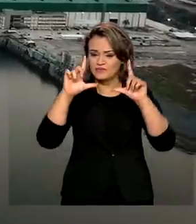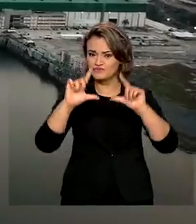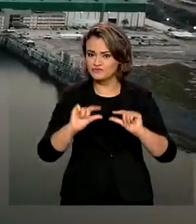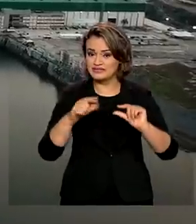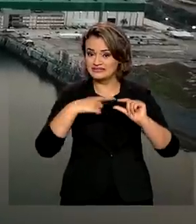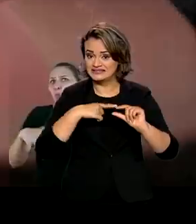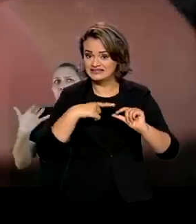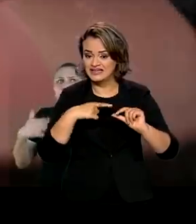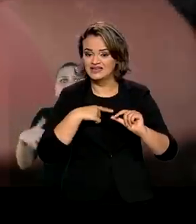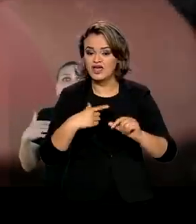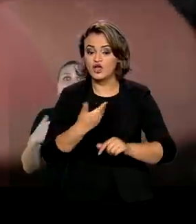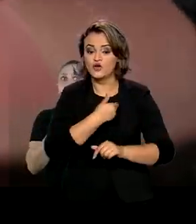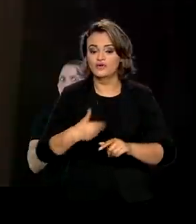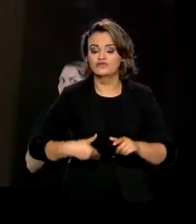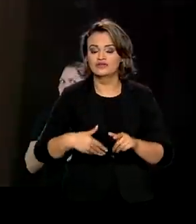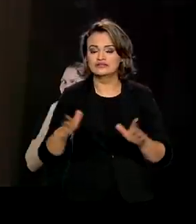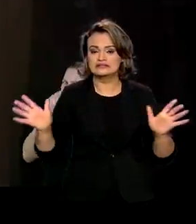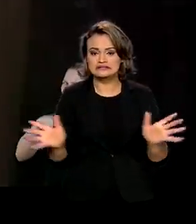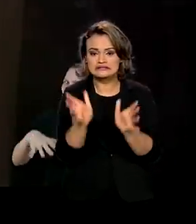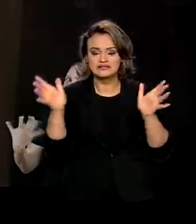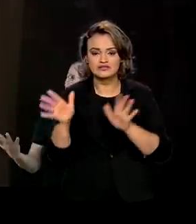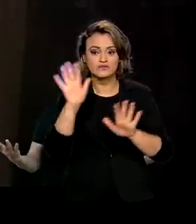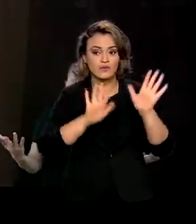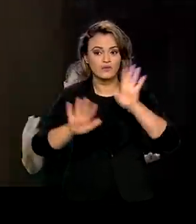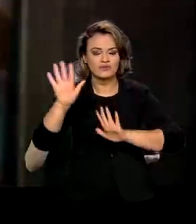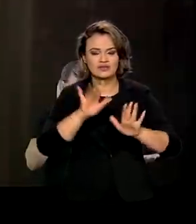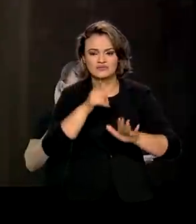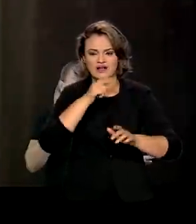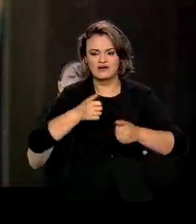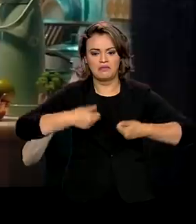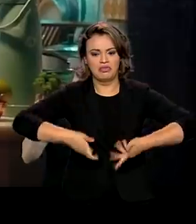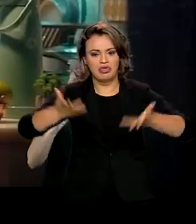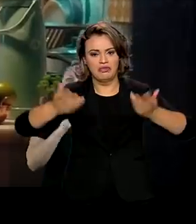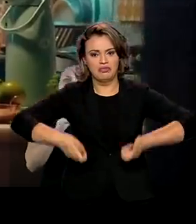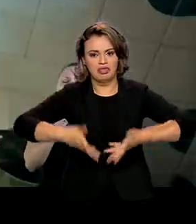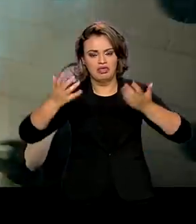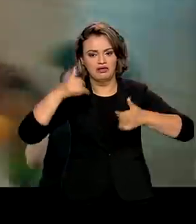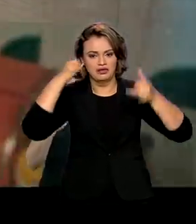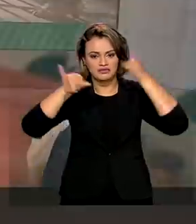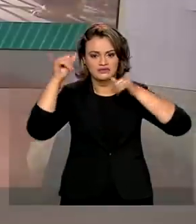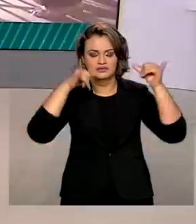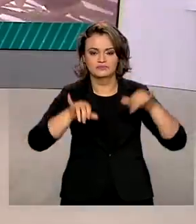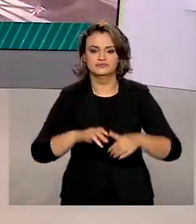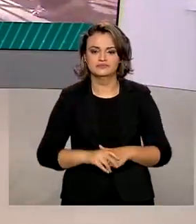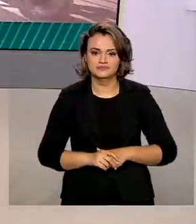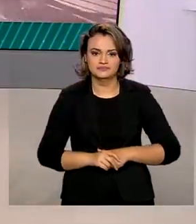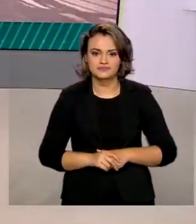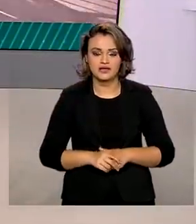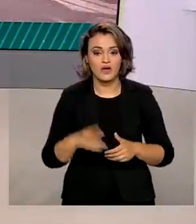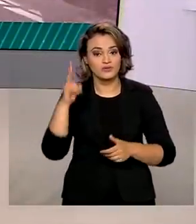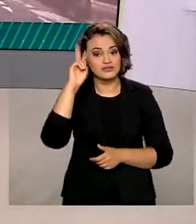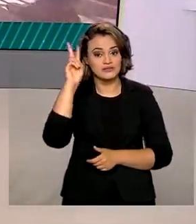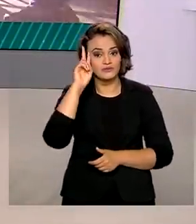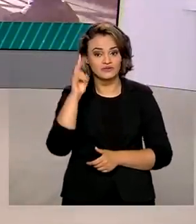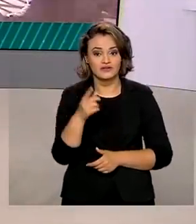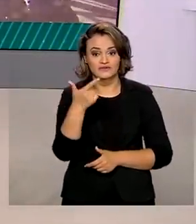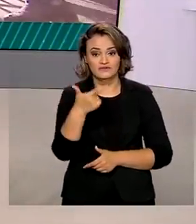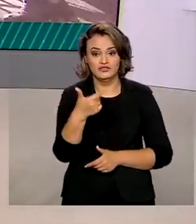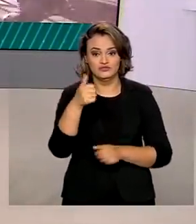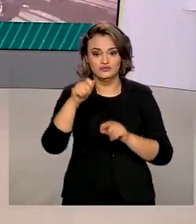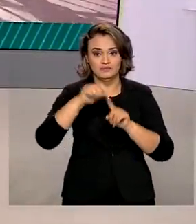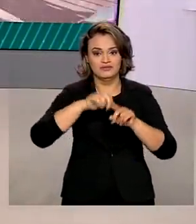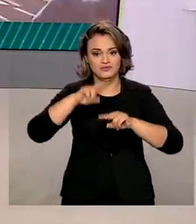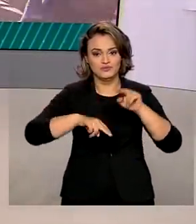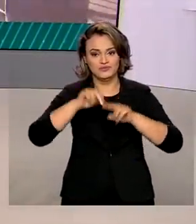reservatórios, o governo faz campanha e alerta sobre os cuidados para evitar desperdícios. Hoje é segunda-feira, 21 de